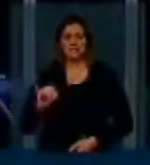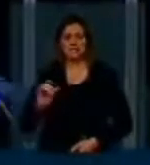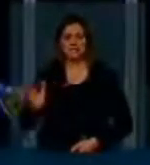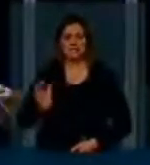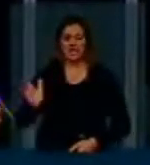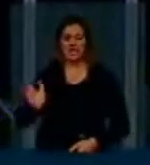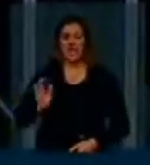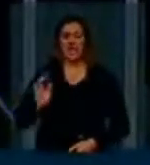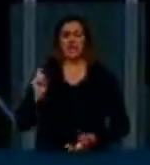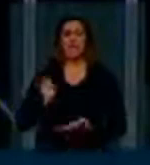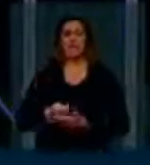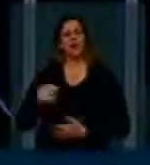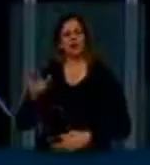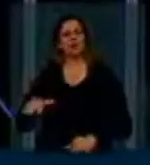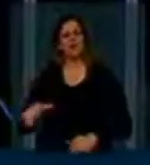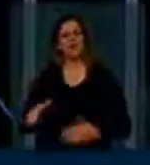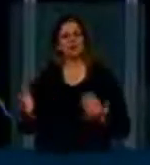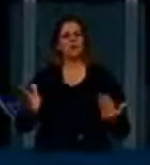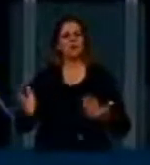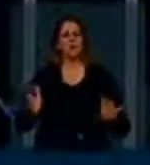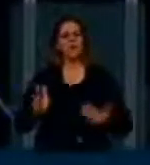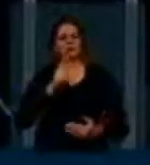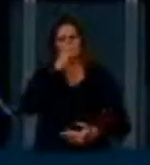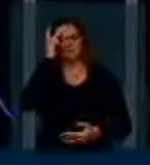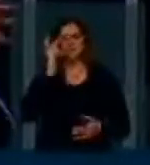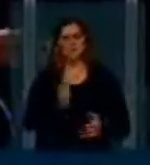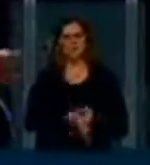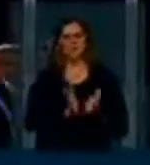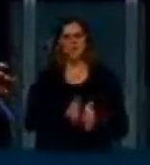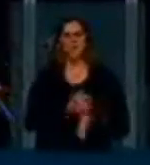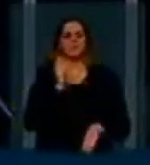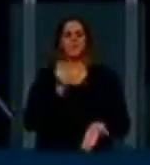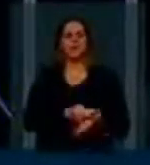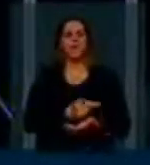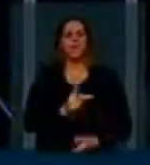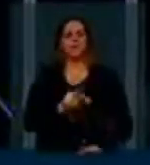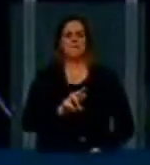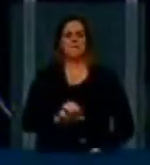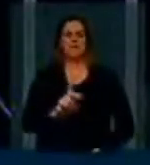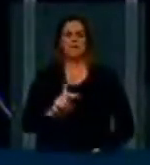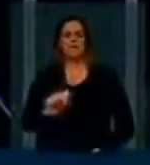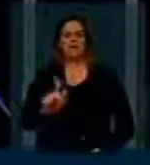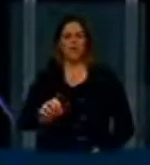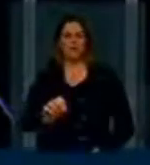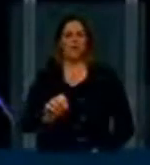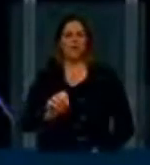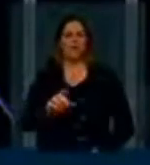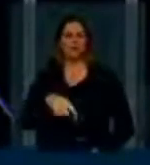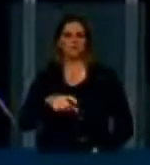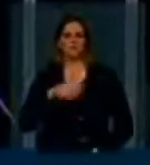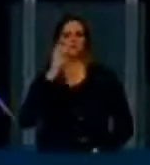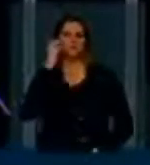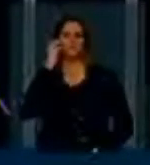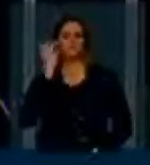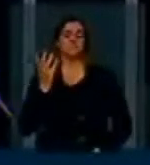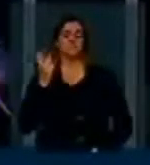poder aquisitivo, que tem que comprar lá um pré-pago. Nós estamos discutindo aqui algo que pode acontecer no futuro.